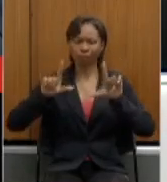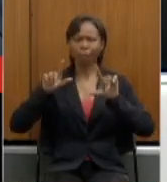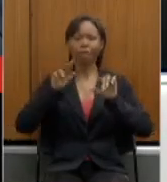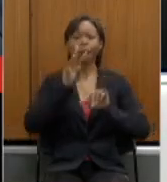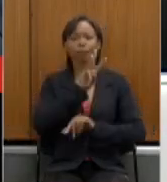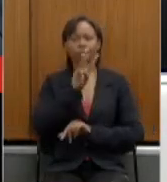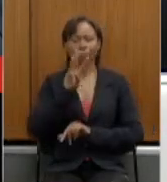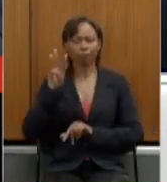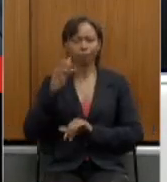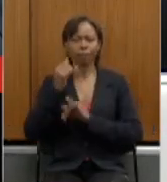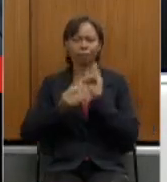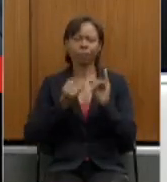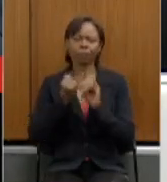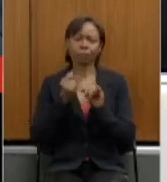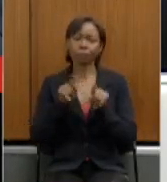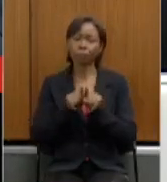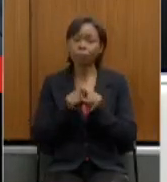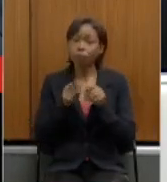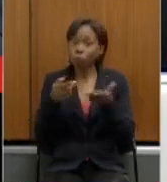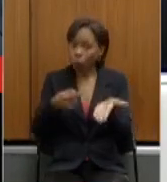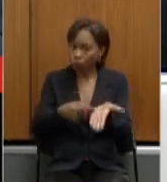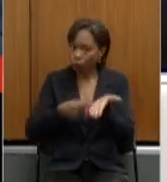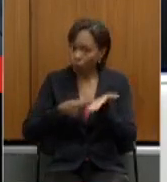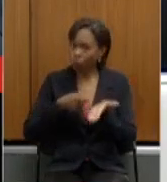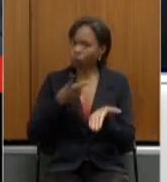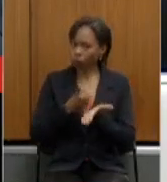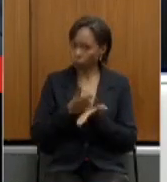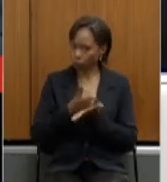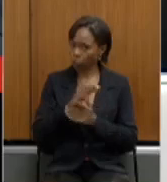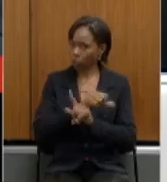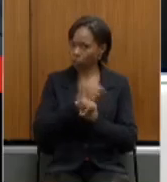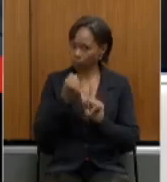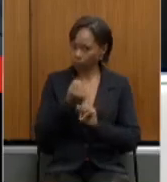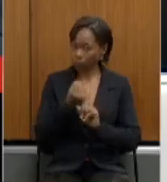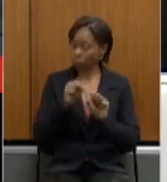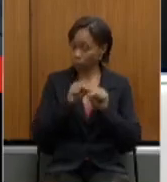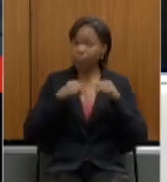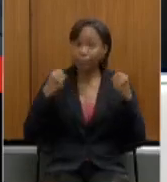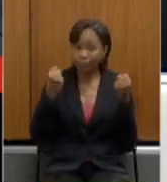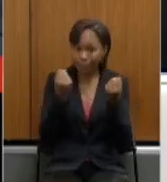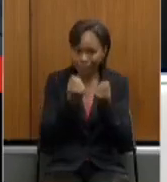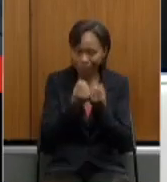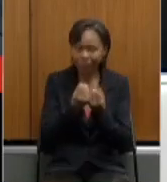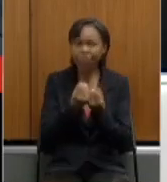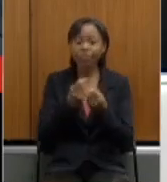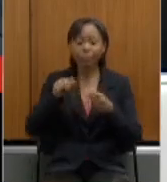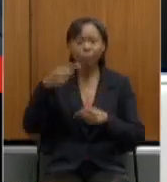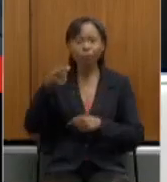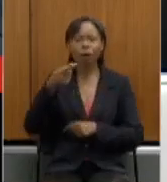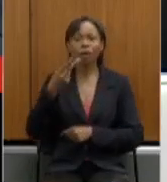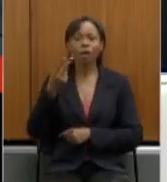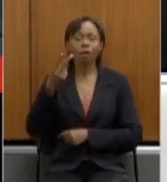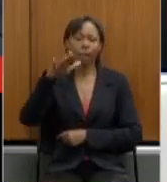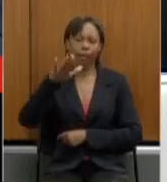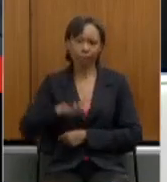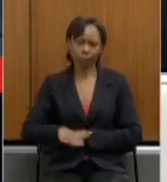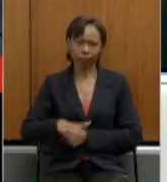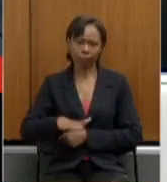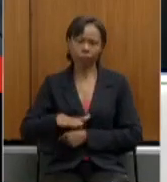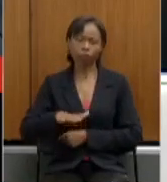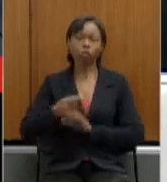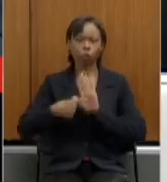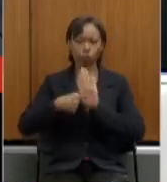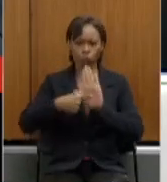convidamos para a continuação deste seminário logo mais a partir das 14 horas a ser também transmitida